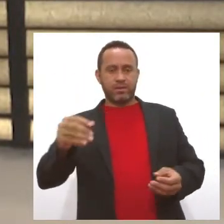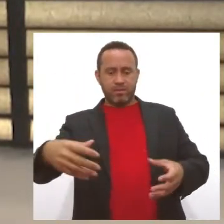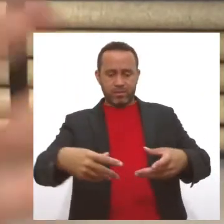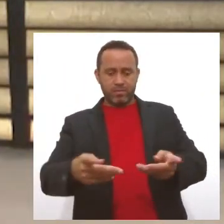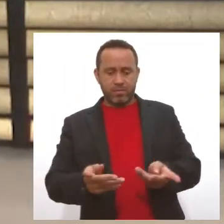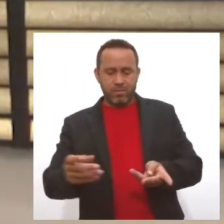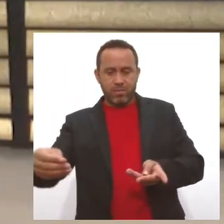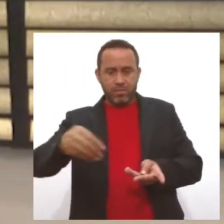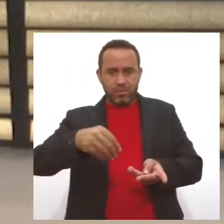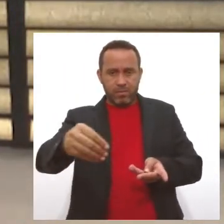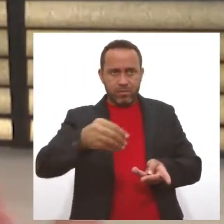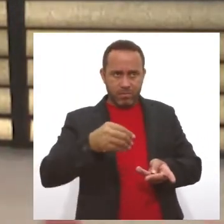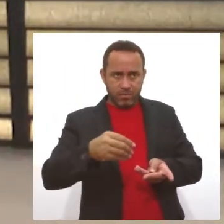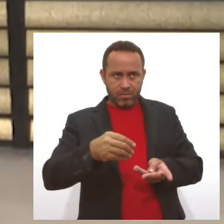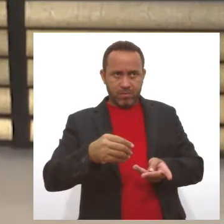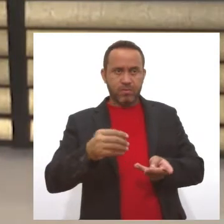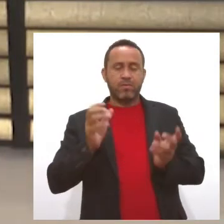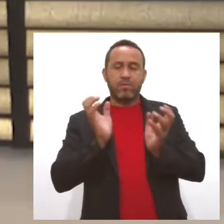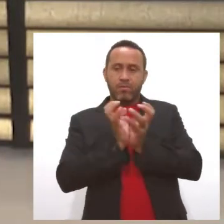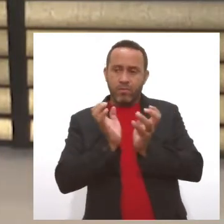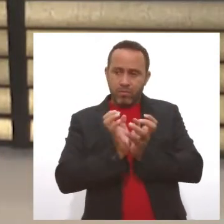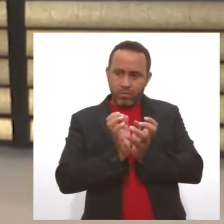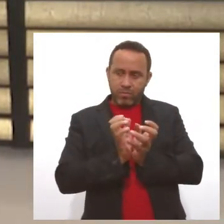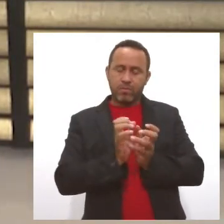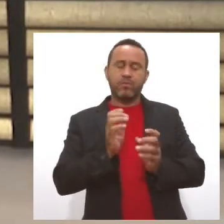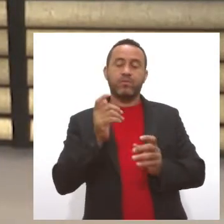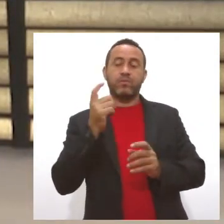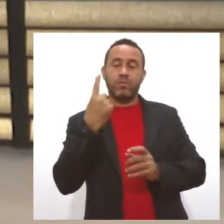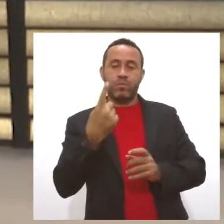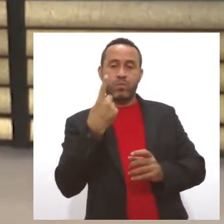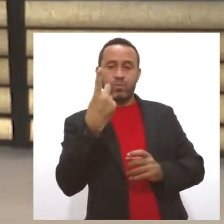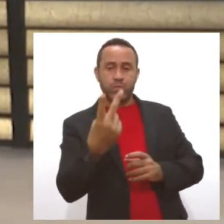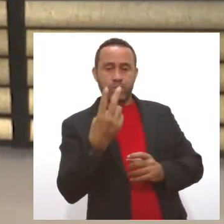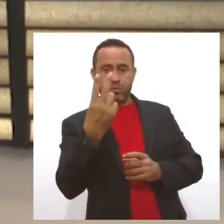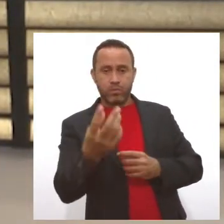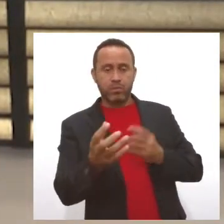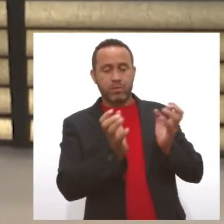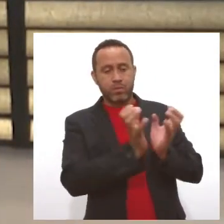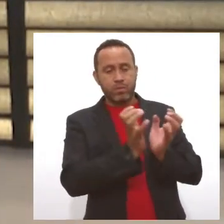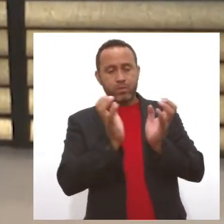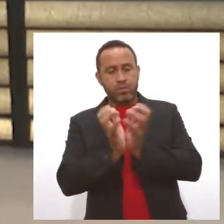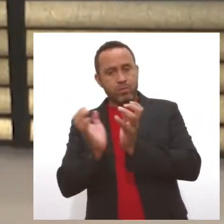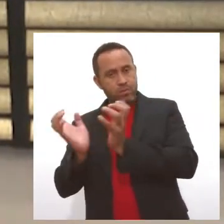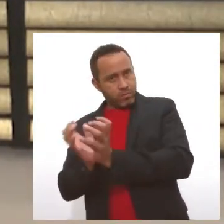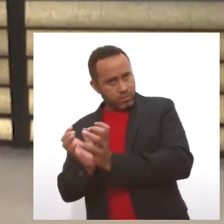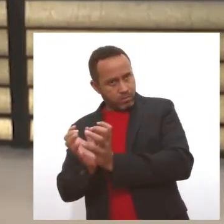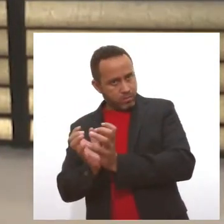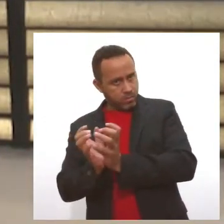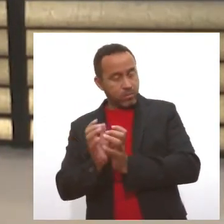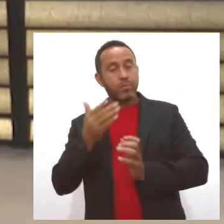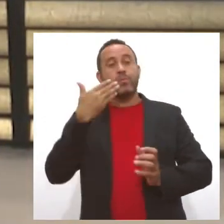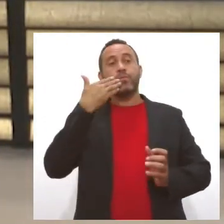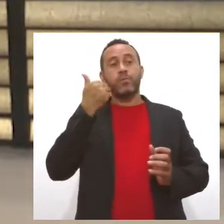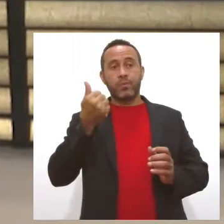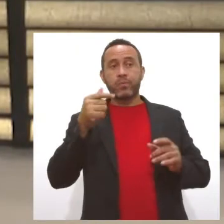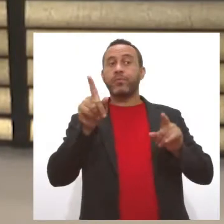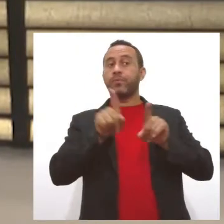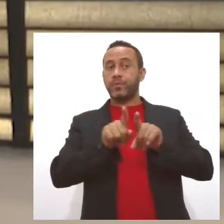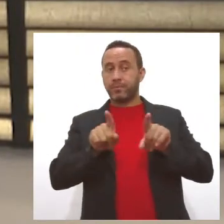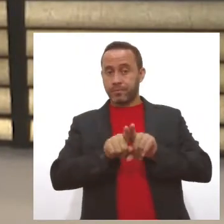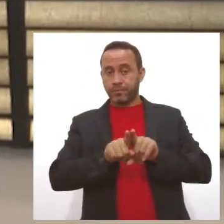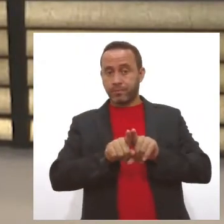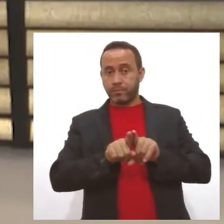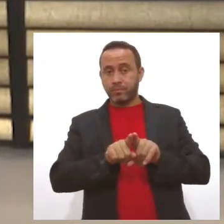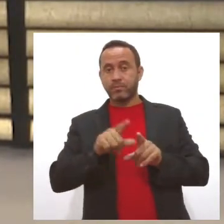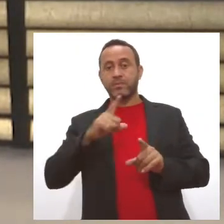Então, vai um grupo sem fila, depois vai outro grupo. O ideal também é que se